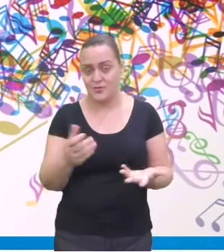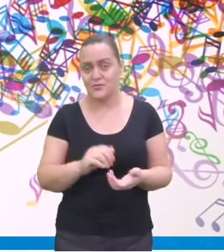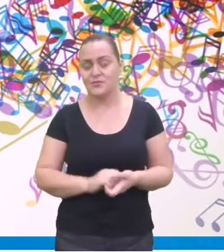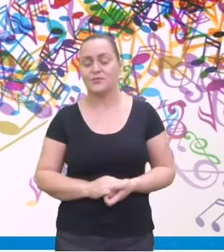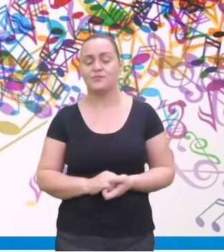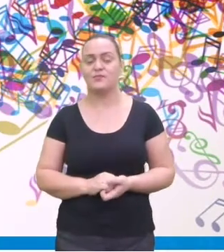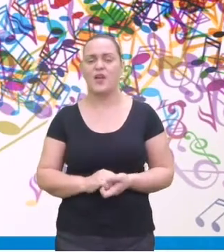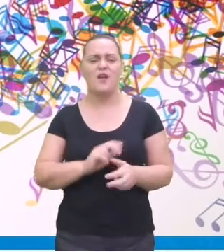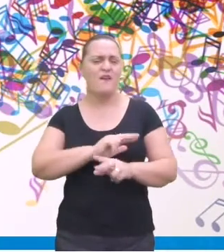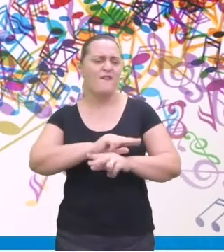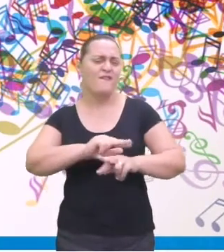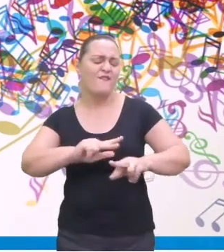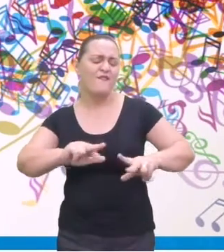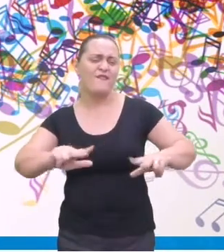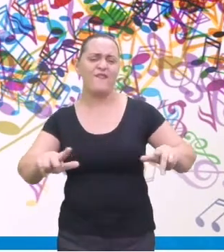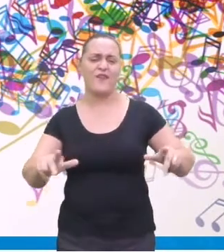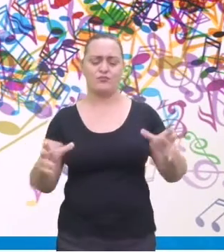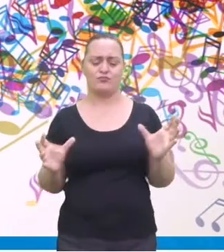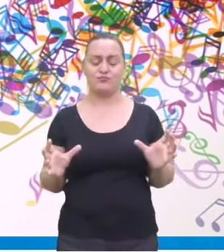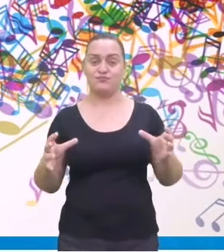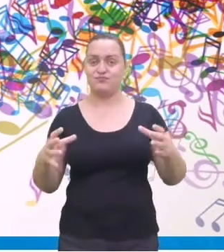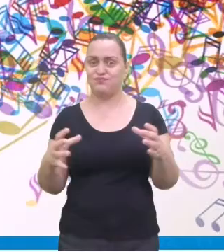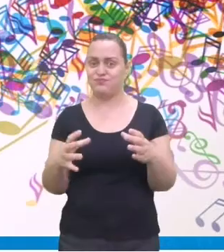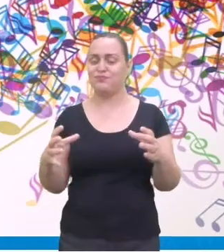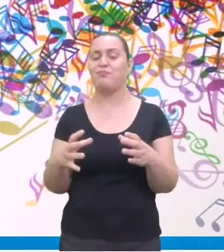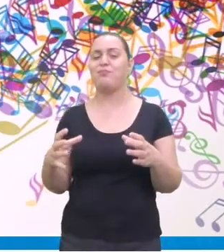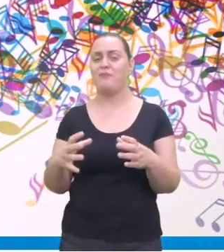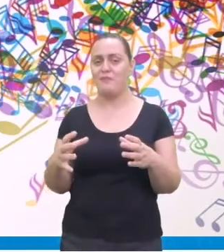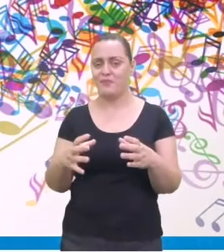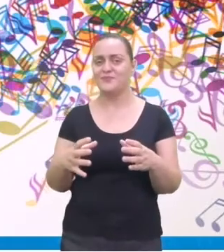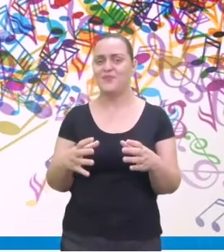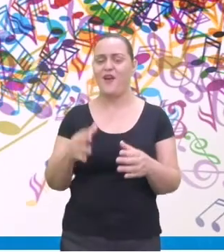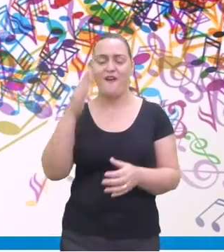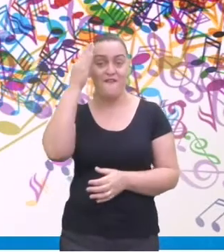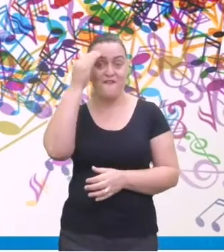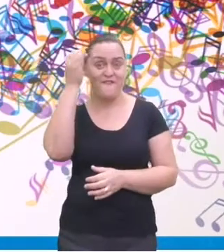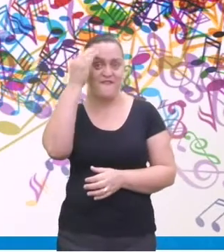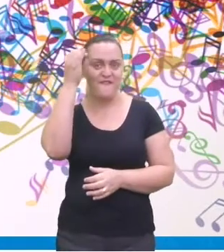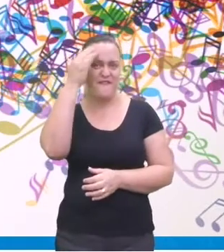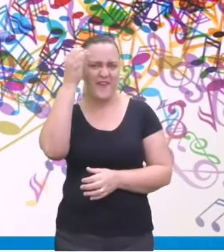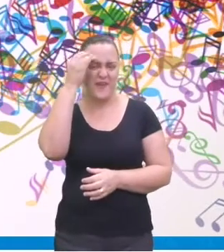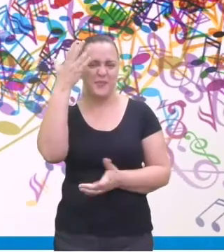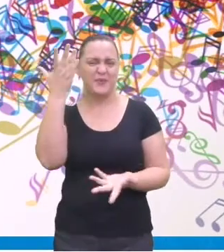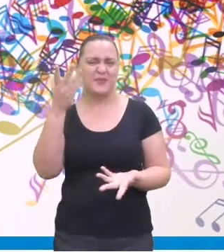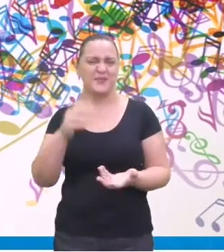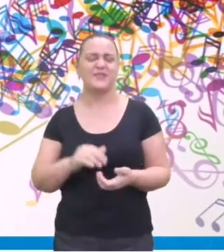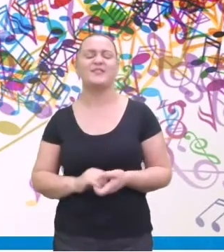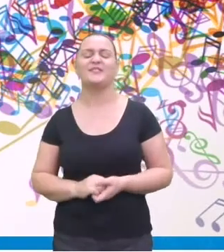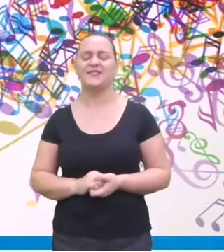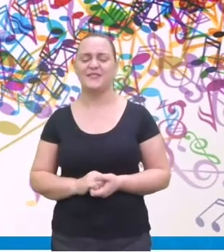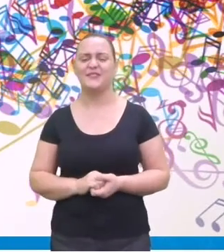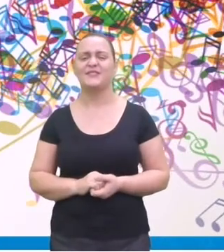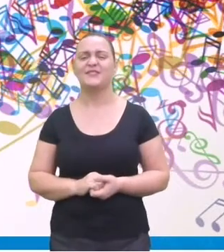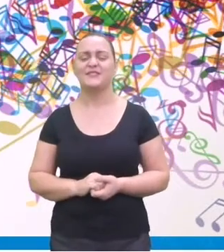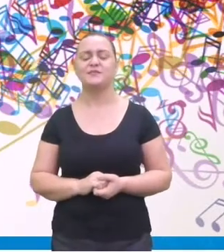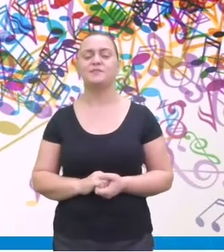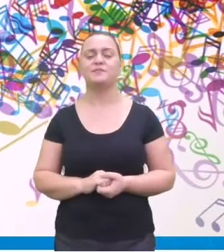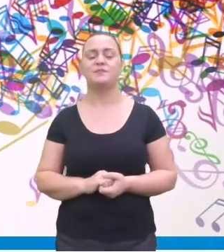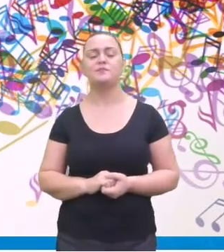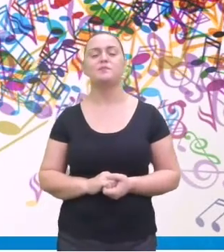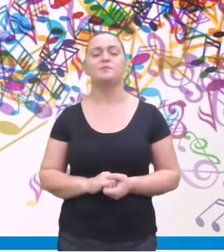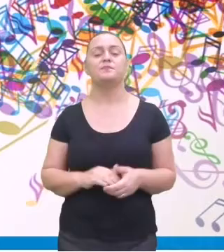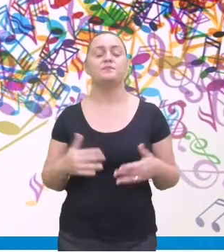Arrigou, Engenheiros do Havaí. Eu sou fã de todos. Sou fã de todos. Eu amo essas bandas. Então,